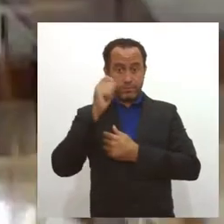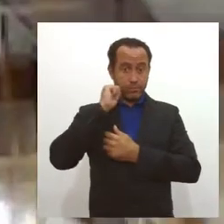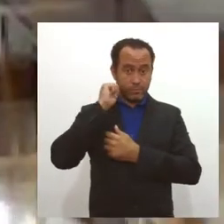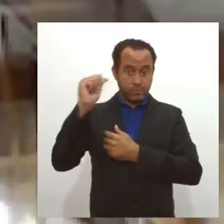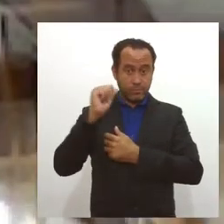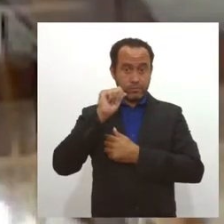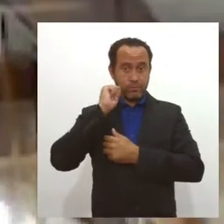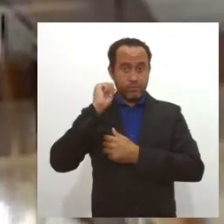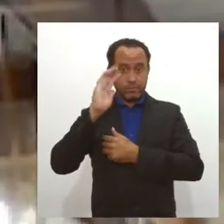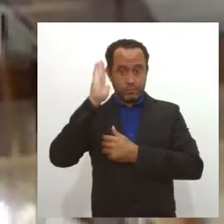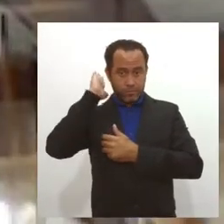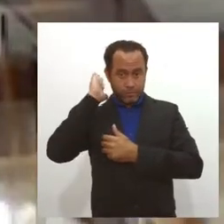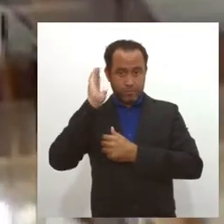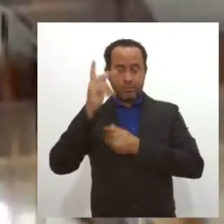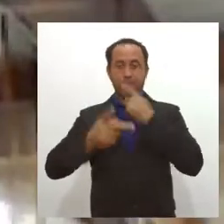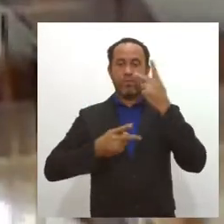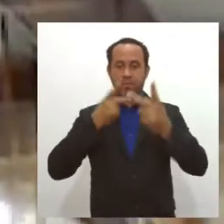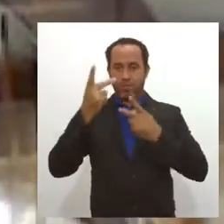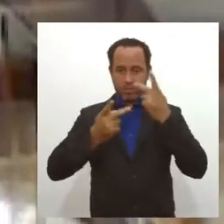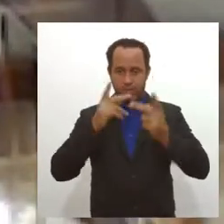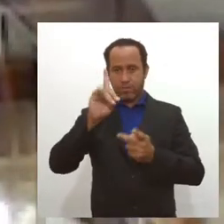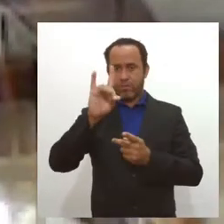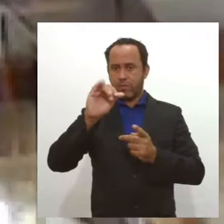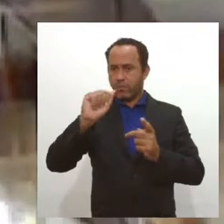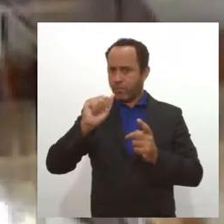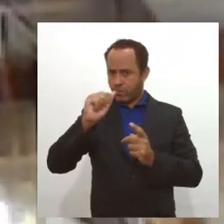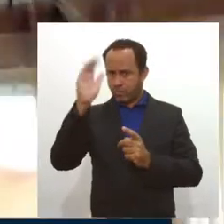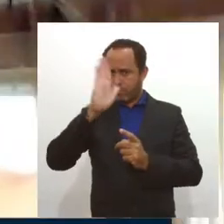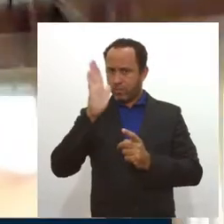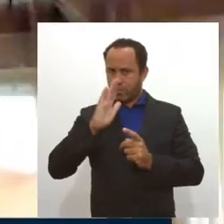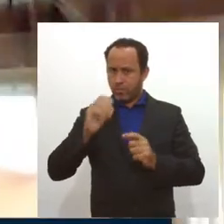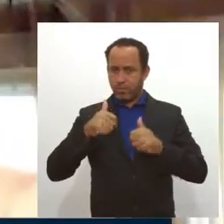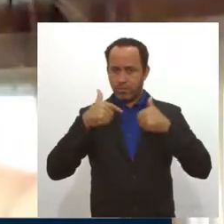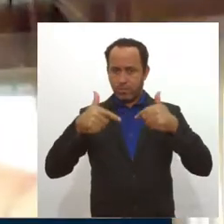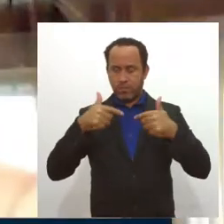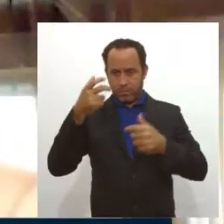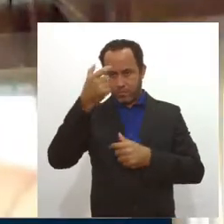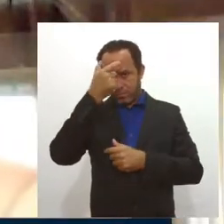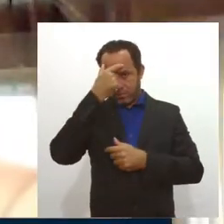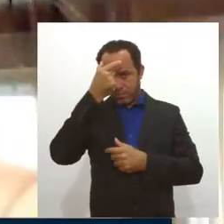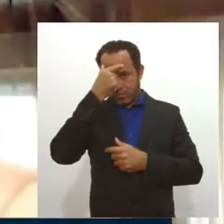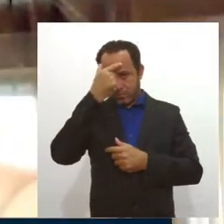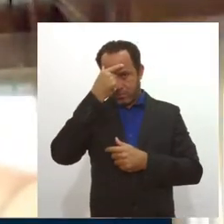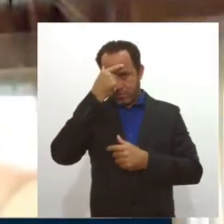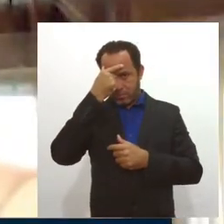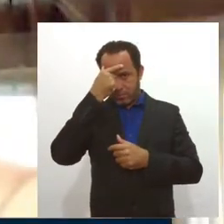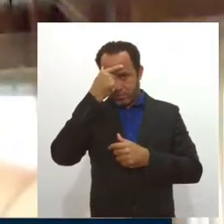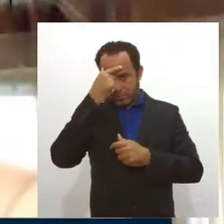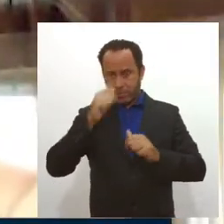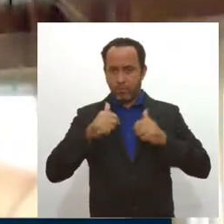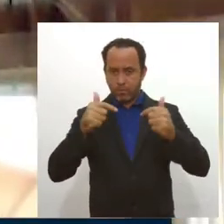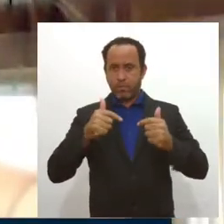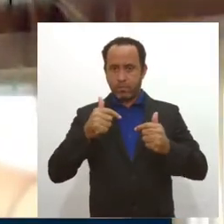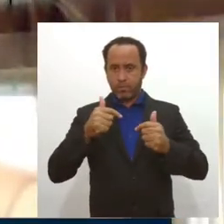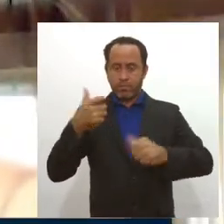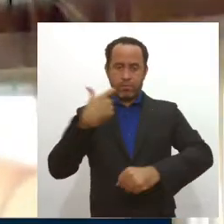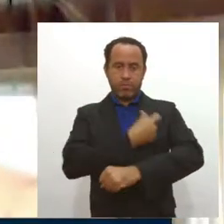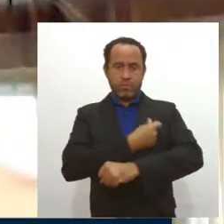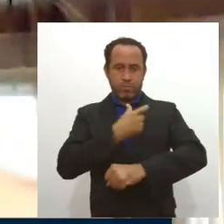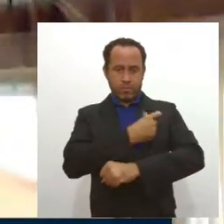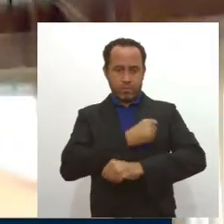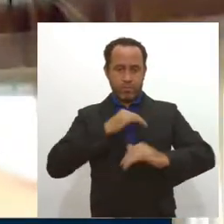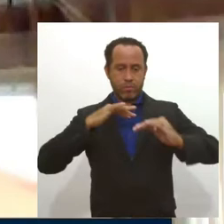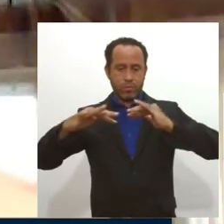deputado Irã Barbosa comentou sobre o Dia Nacional de Luta e Conscientização, que reivindica o combate à fome e vacinação, uma